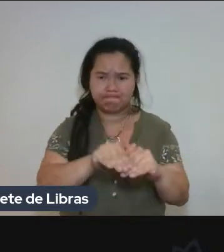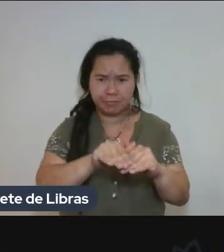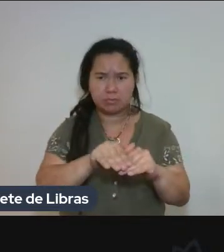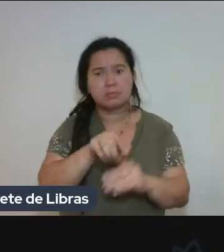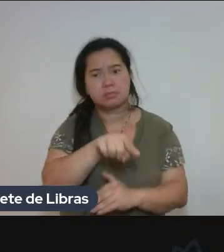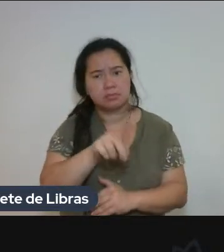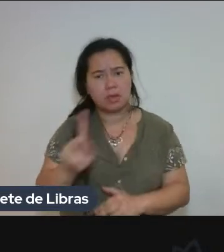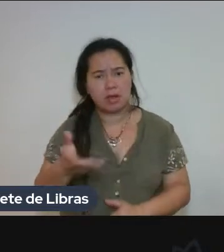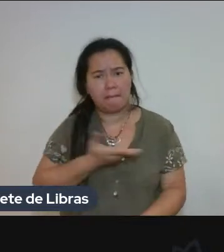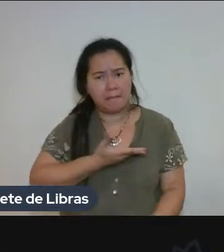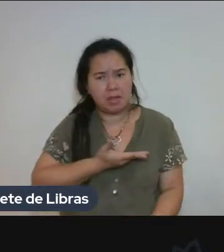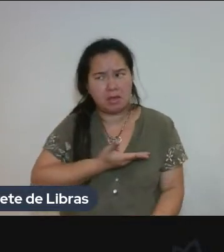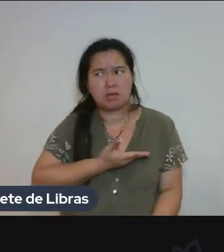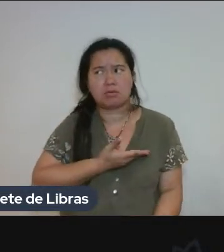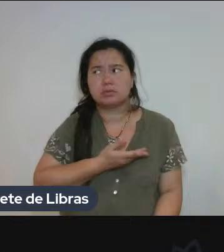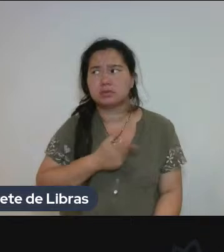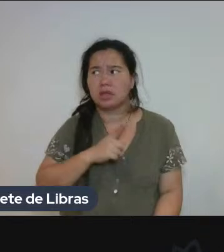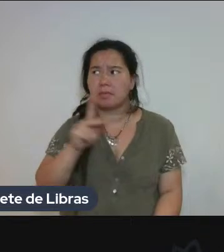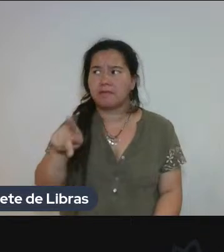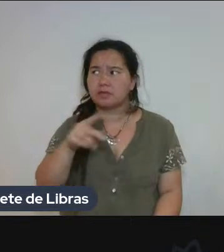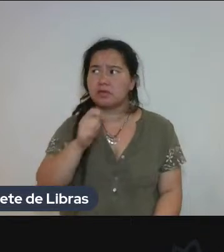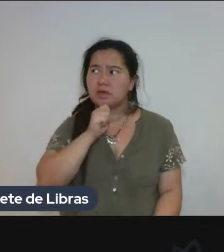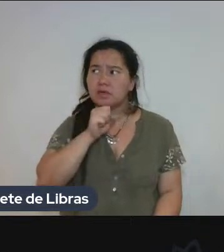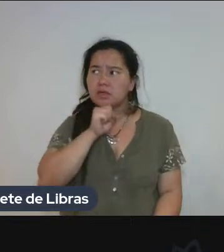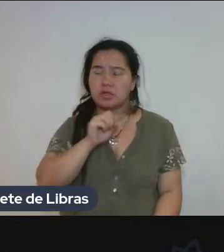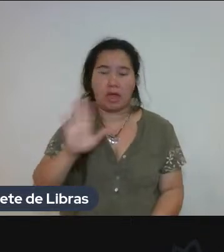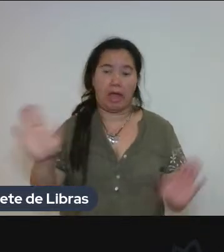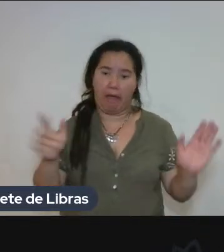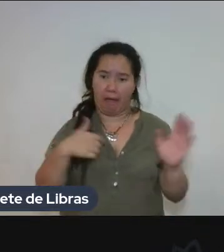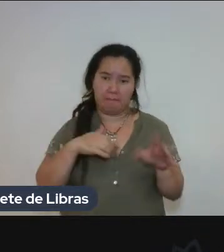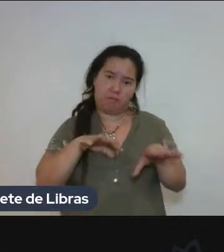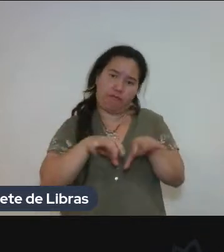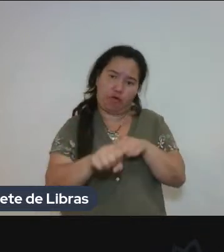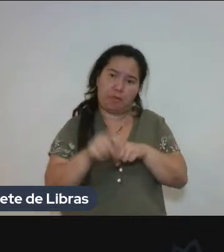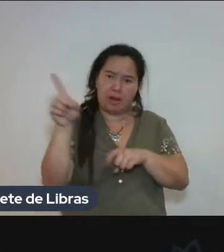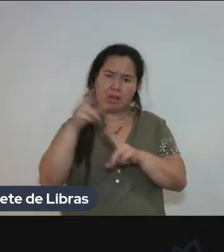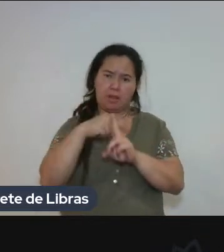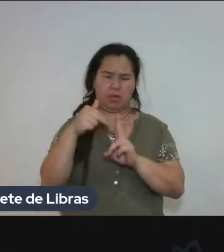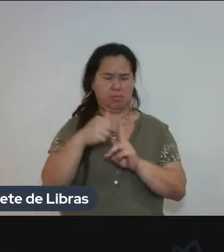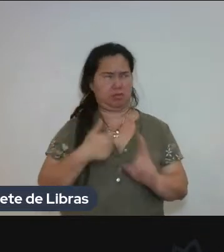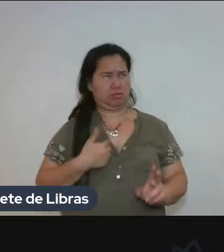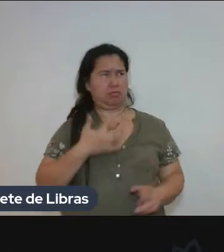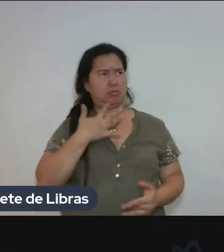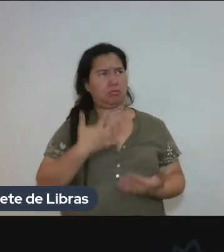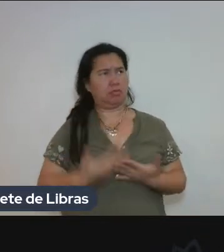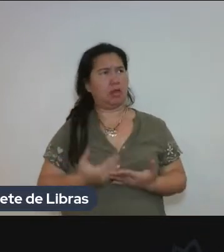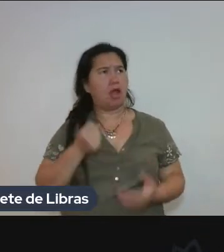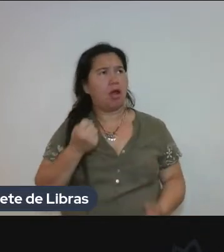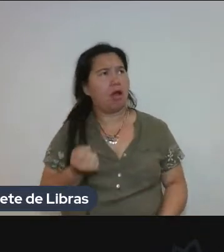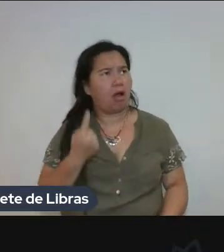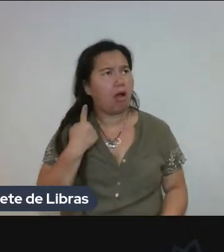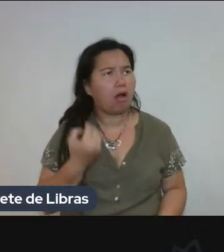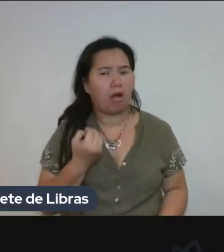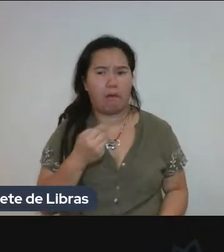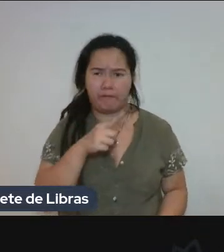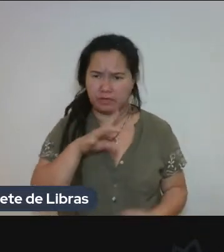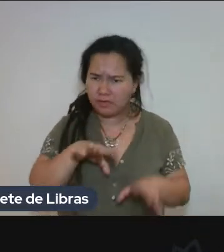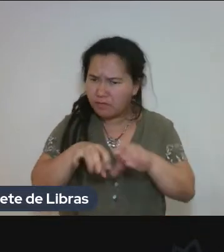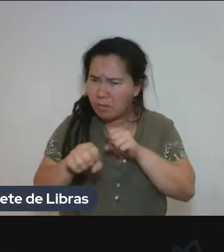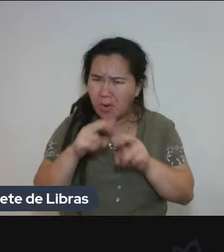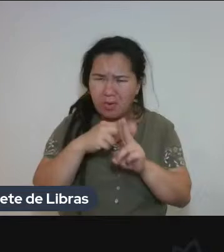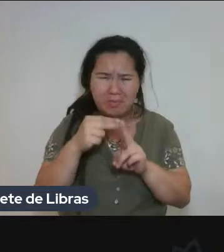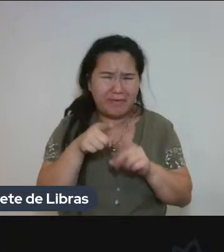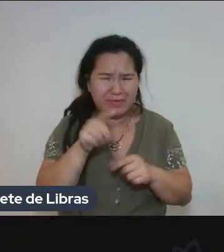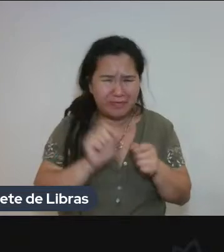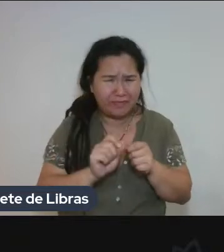antigos onde eu estudava, e eles falaram assim, não, mas eu me formei pela Universidade de Brasília, eu fiquei, como assim vocês formam pela Universidade de